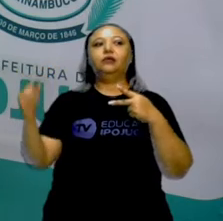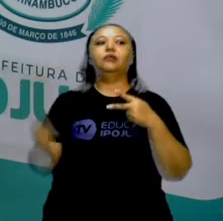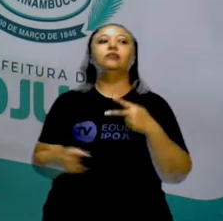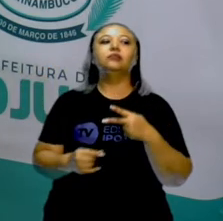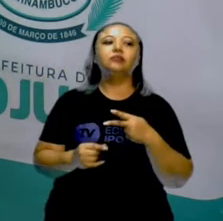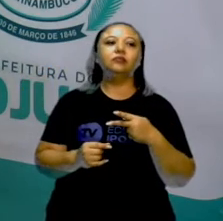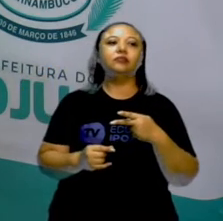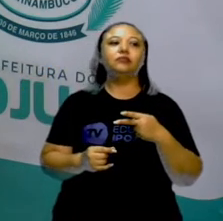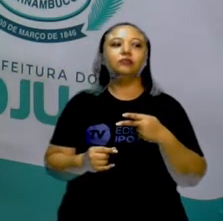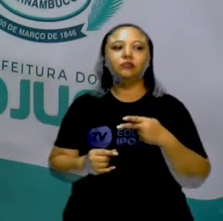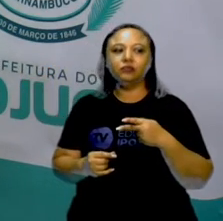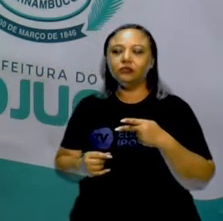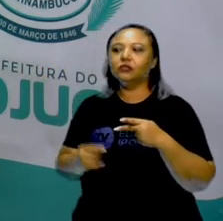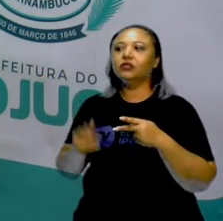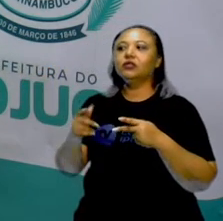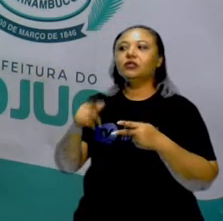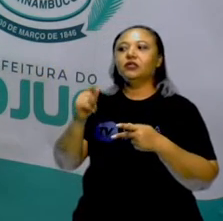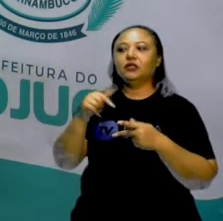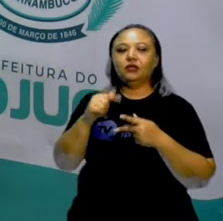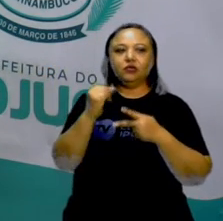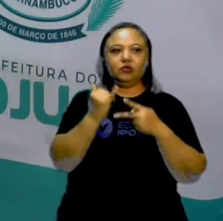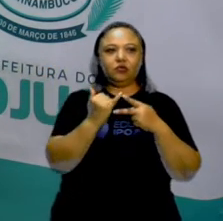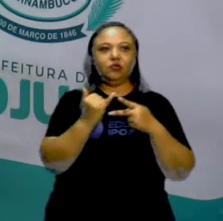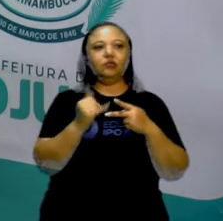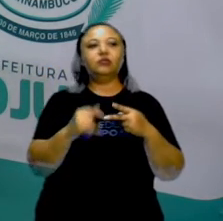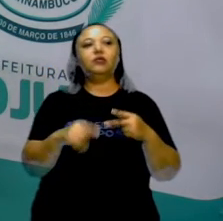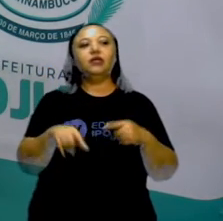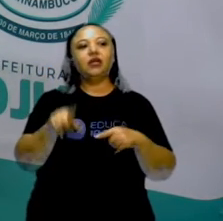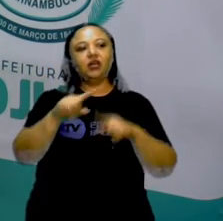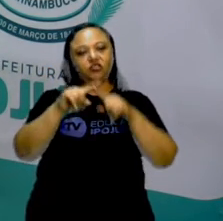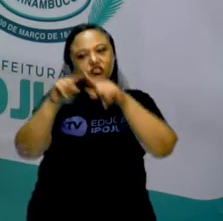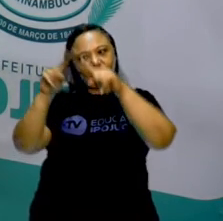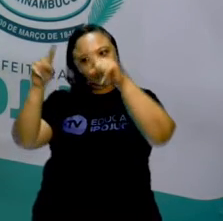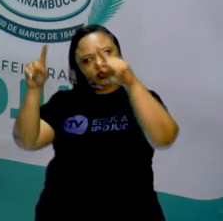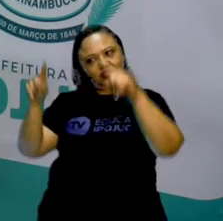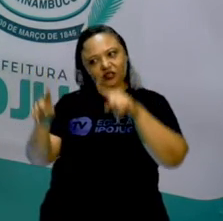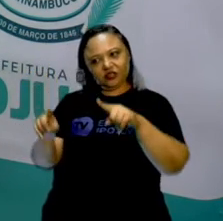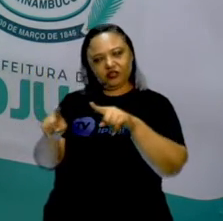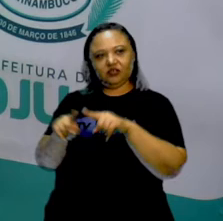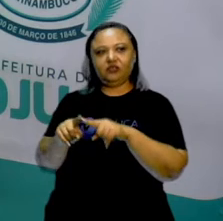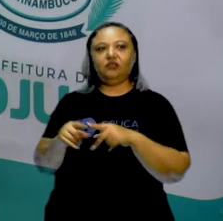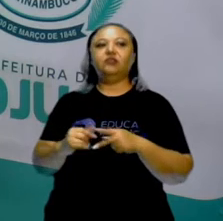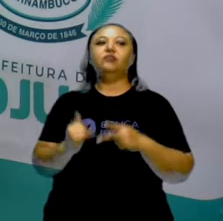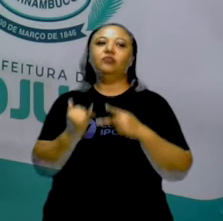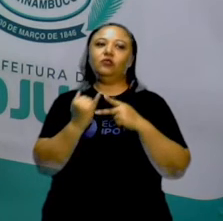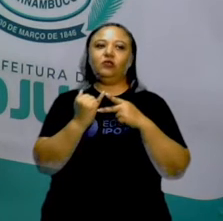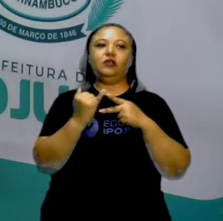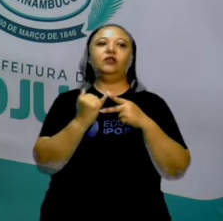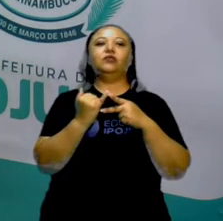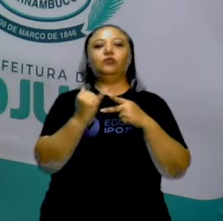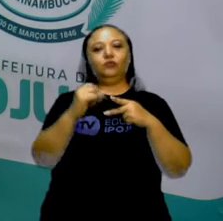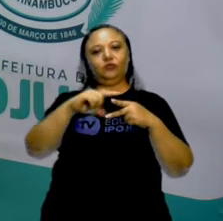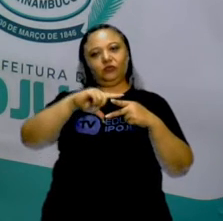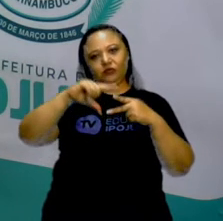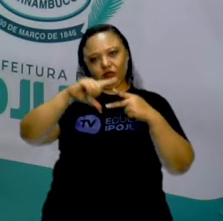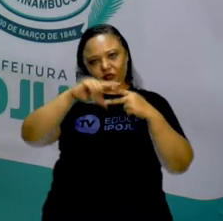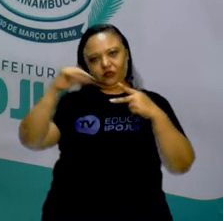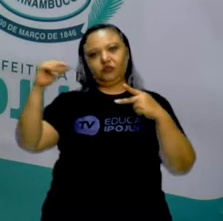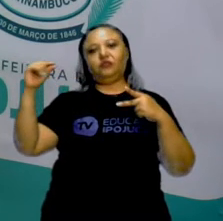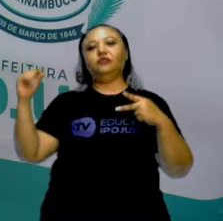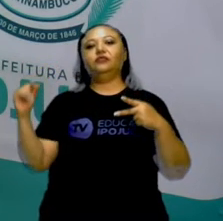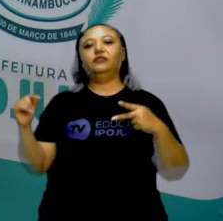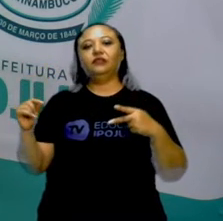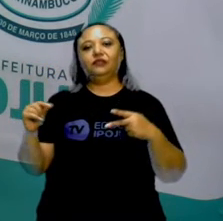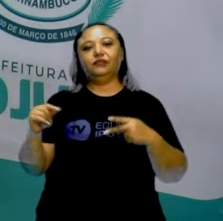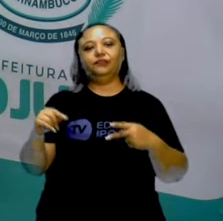percebe figuras semelhantes a retângulos, ou seja, polígonos. Não dá para precisar,